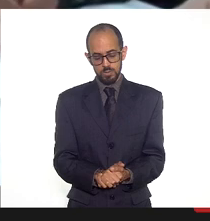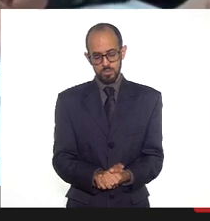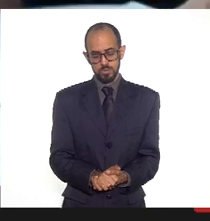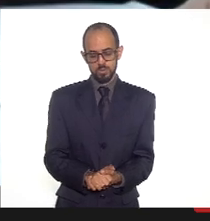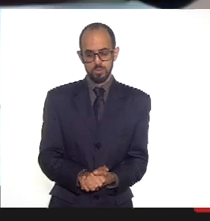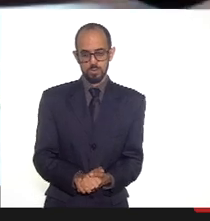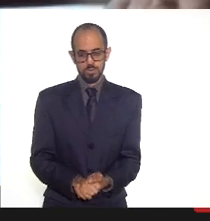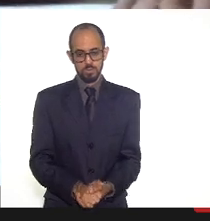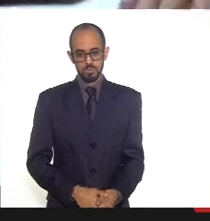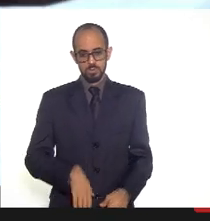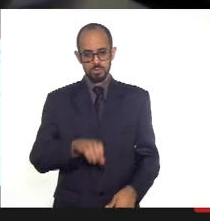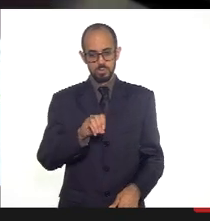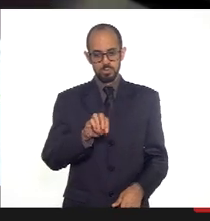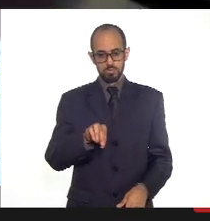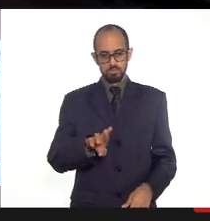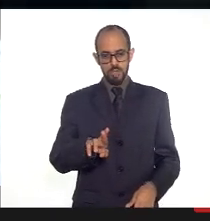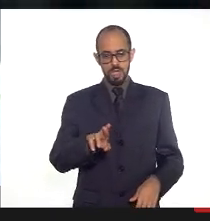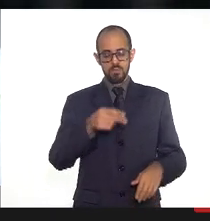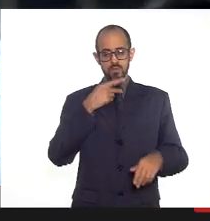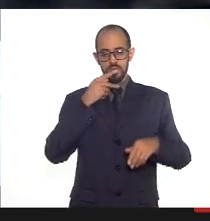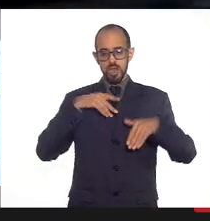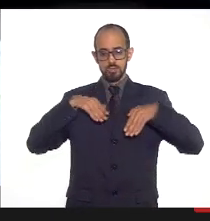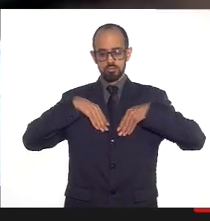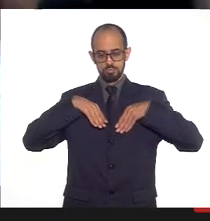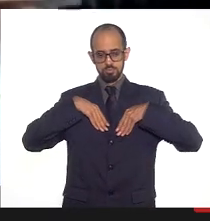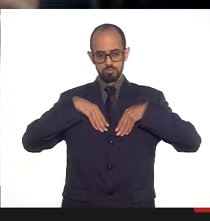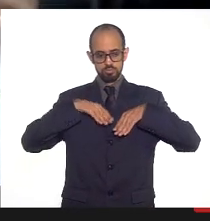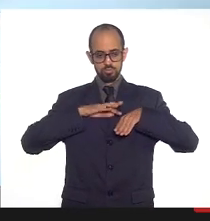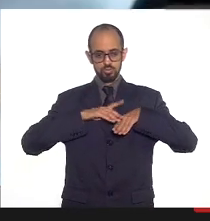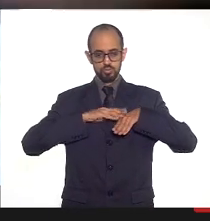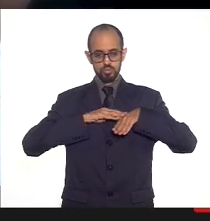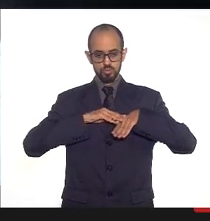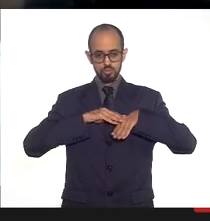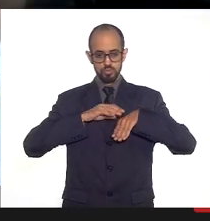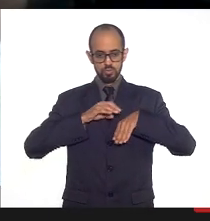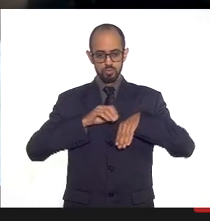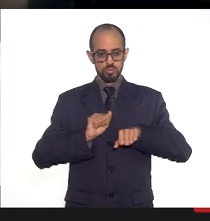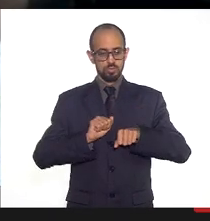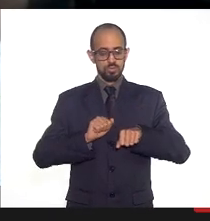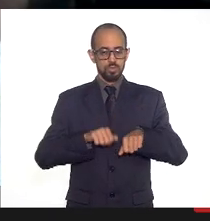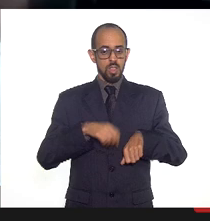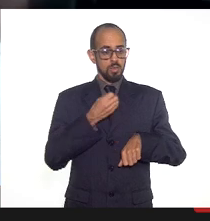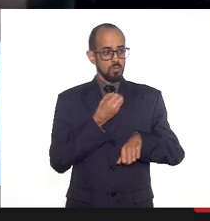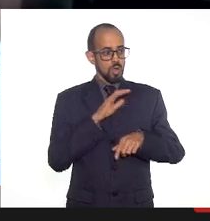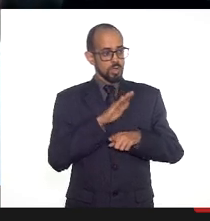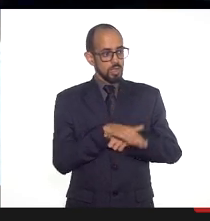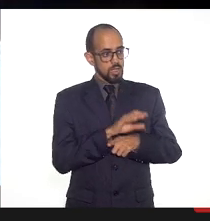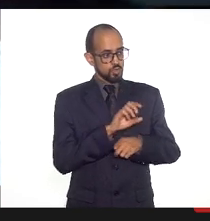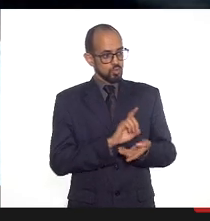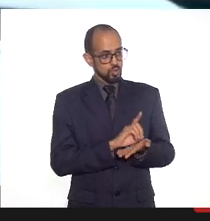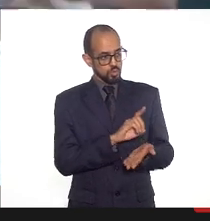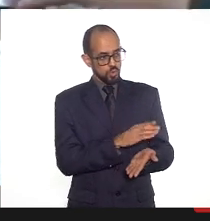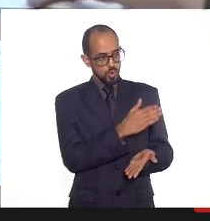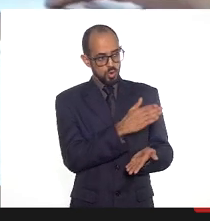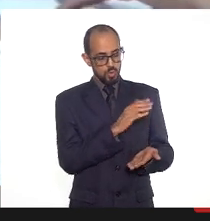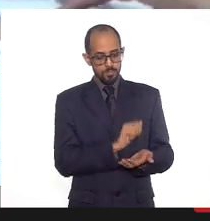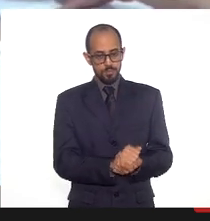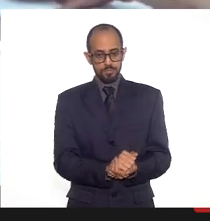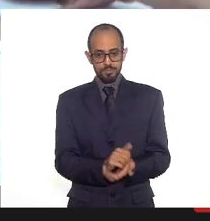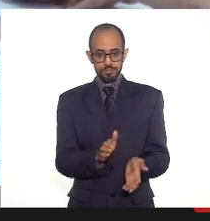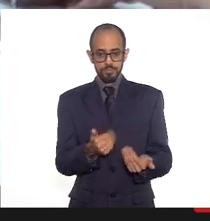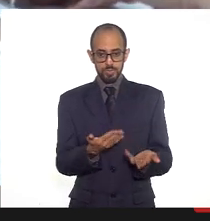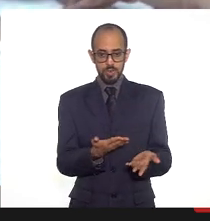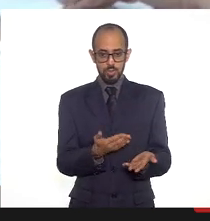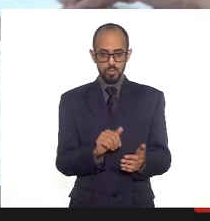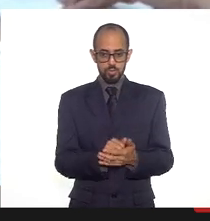O Mário vai falar de tuberculose. Boa tarde, deputado. Tudo bem? Estrada, doutor Mário. Como eu vinha passando